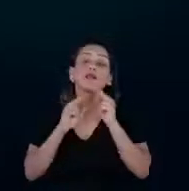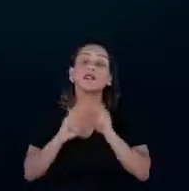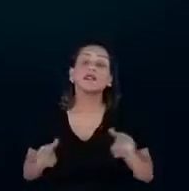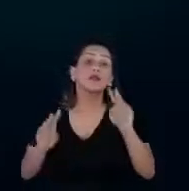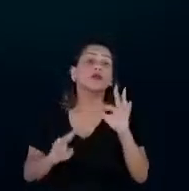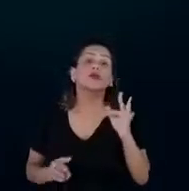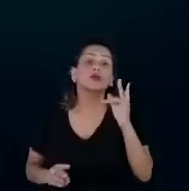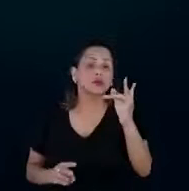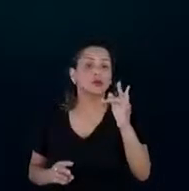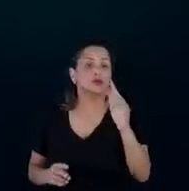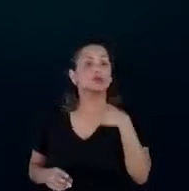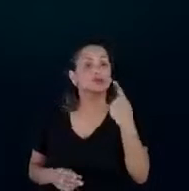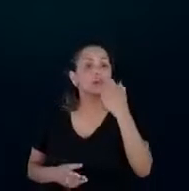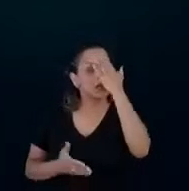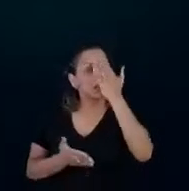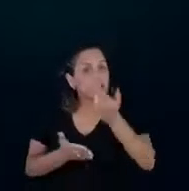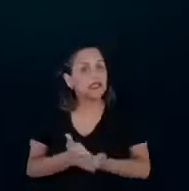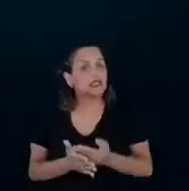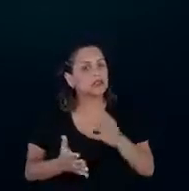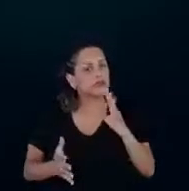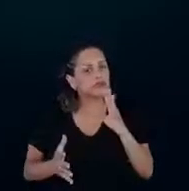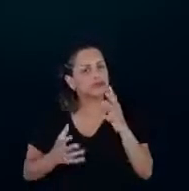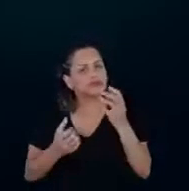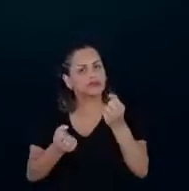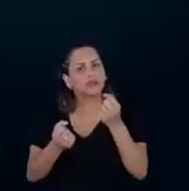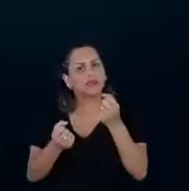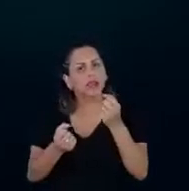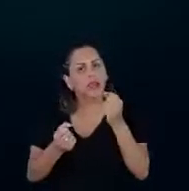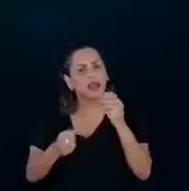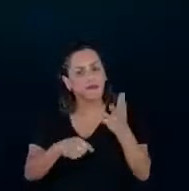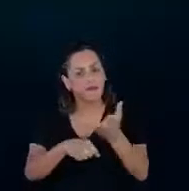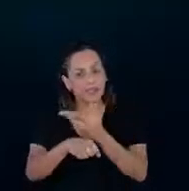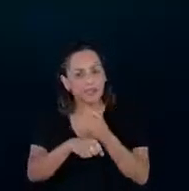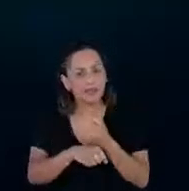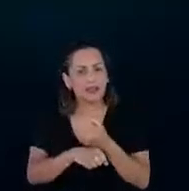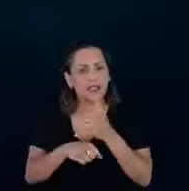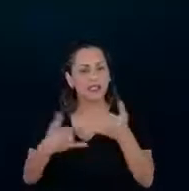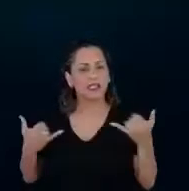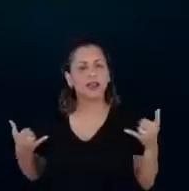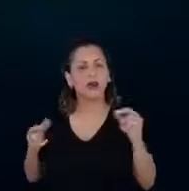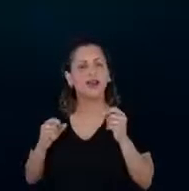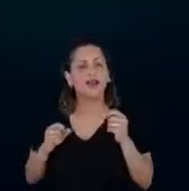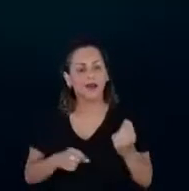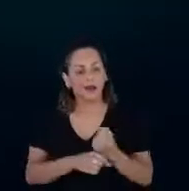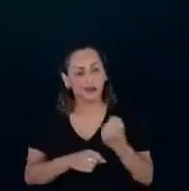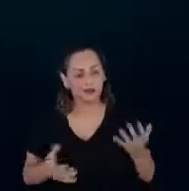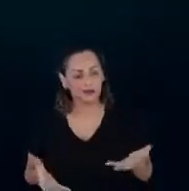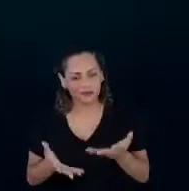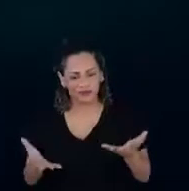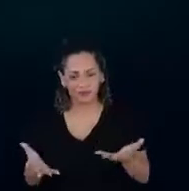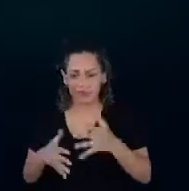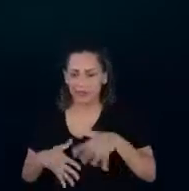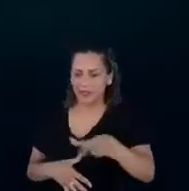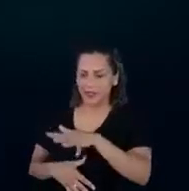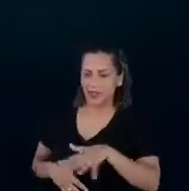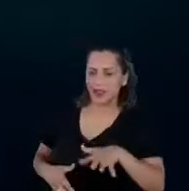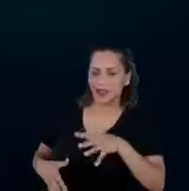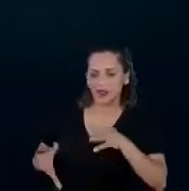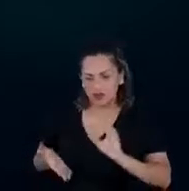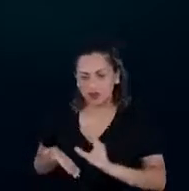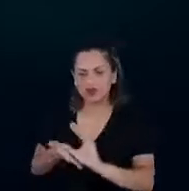energética é importante que a gente tente construir um ambiente com maior investimento, engajamento do setor privado,